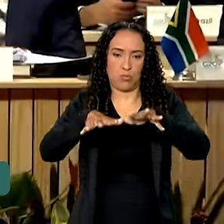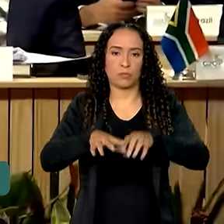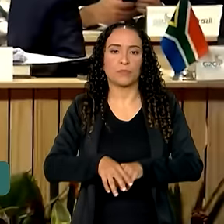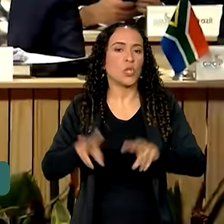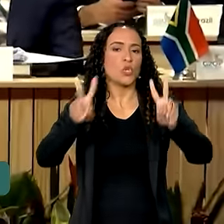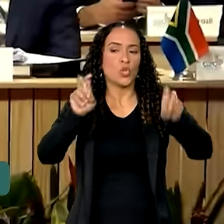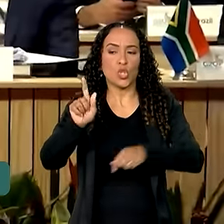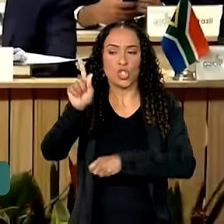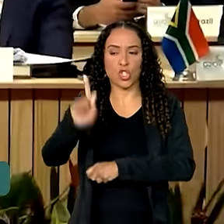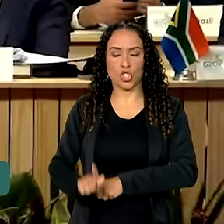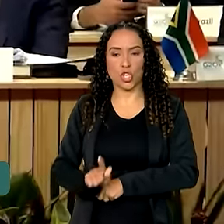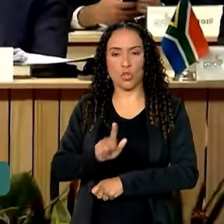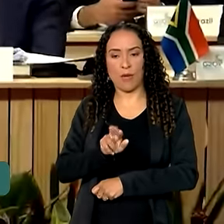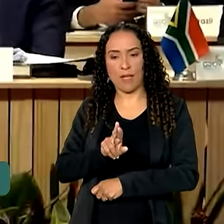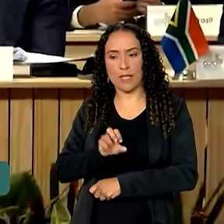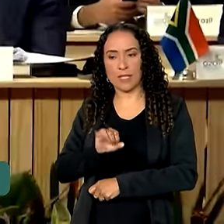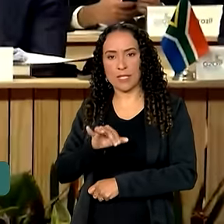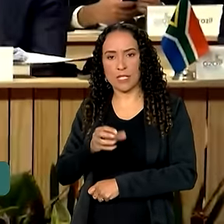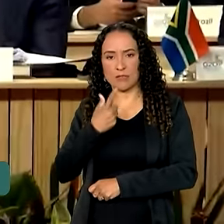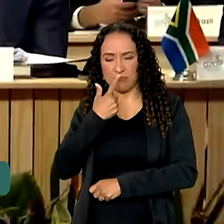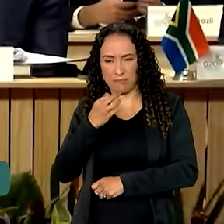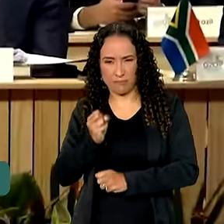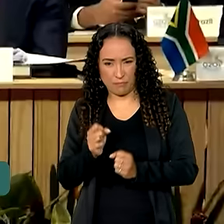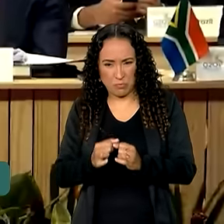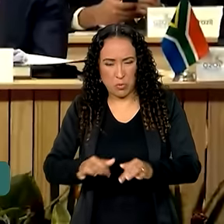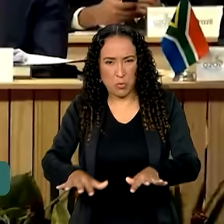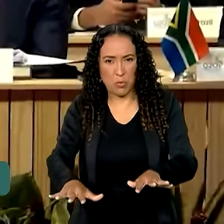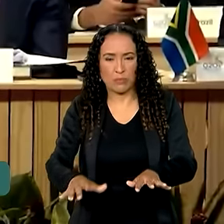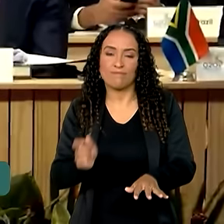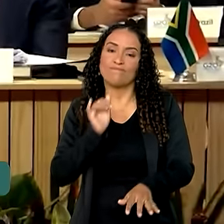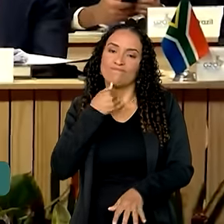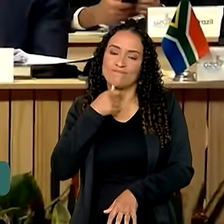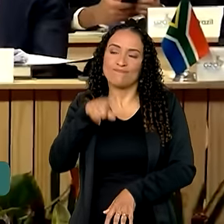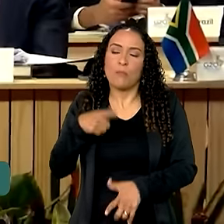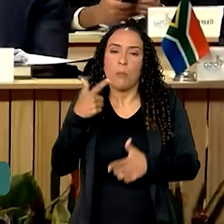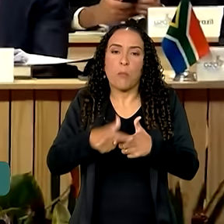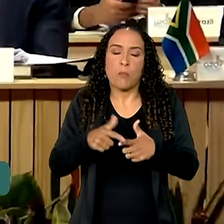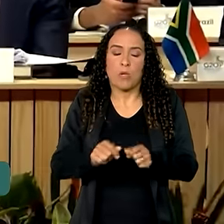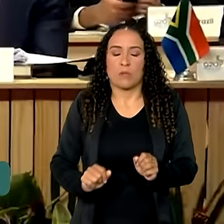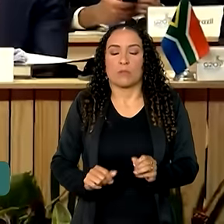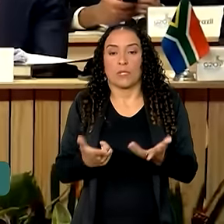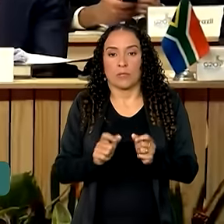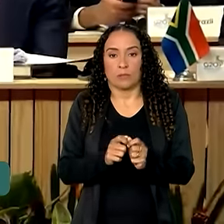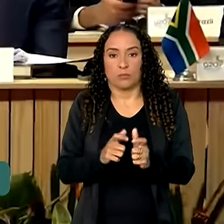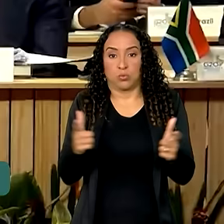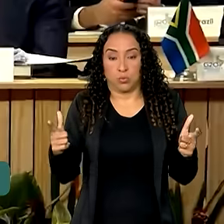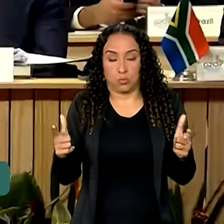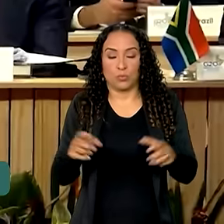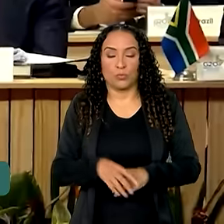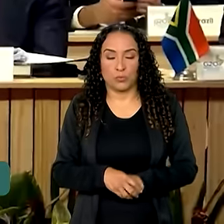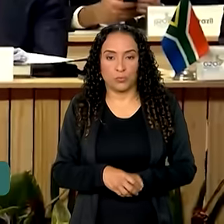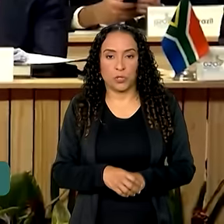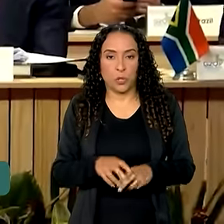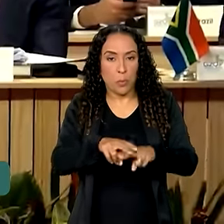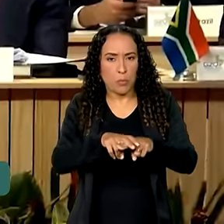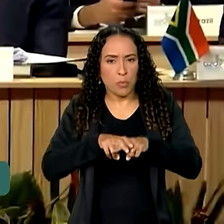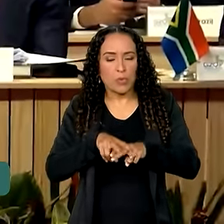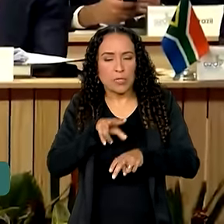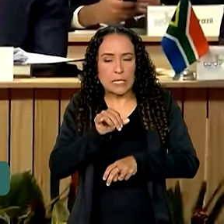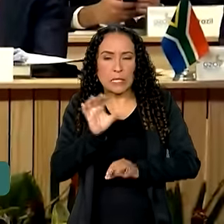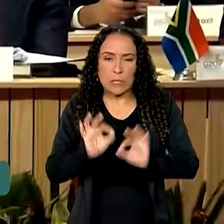à gestão de resíduos sólidos, sabemos que esse, infelizmente, é um problema crescente. Por isso, estão sendo